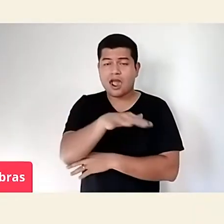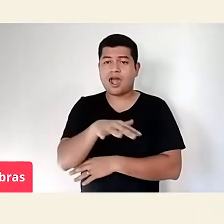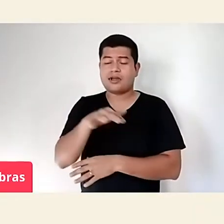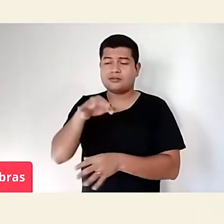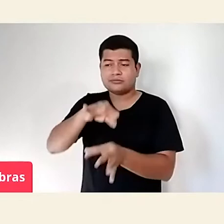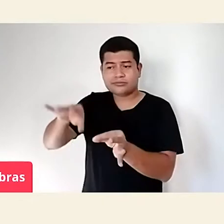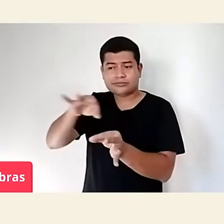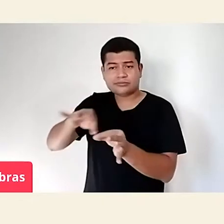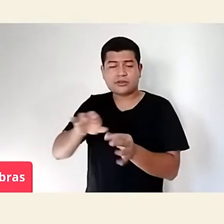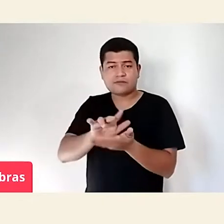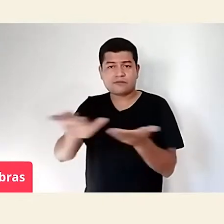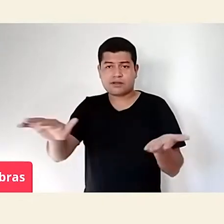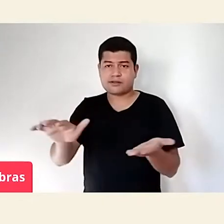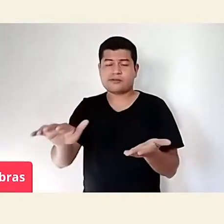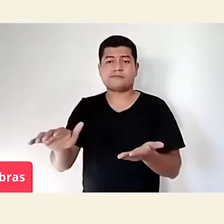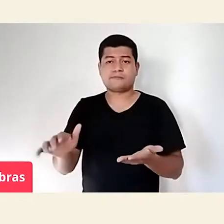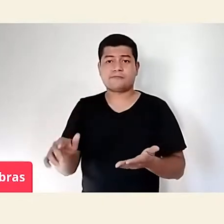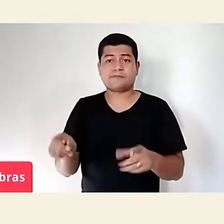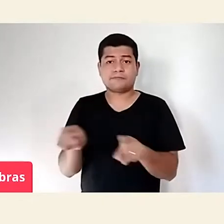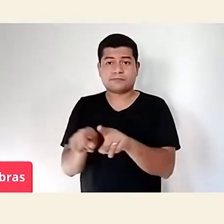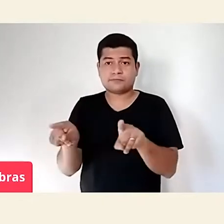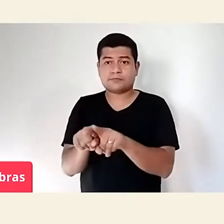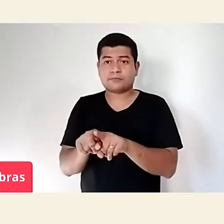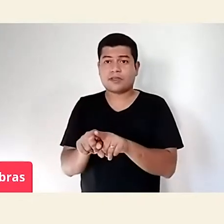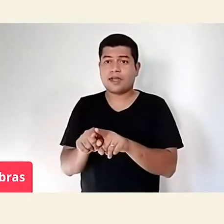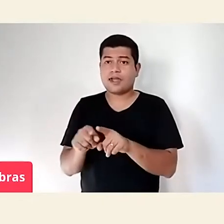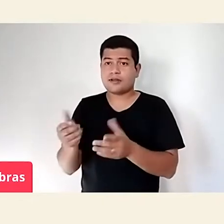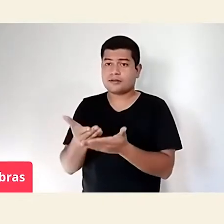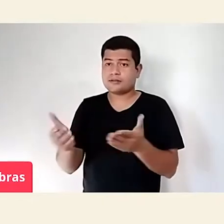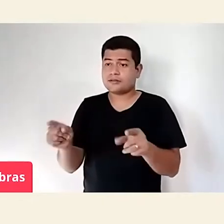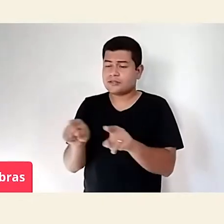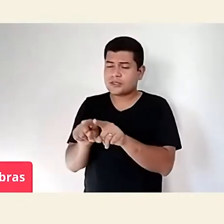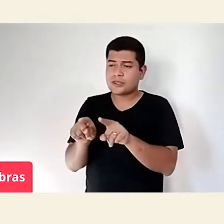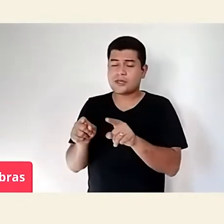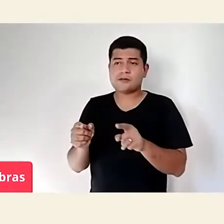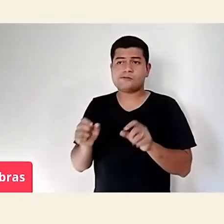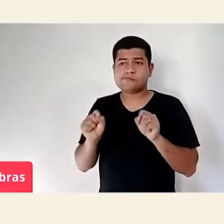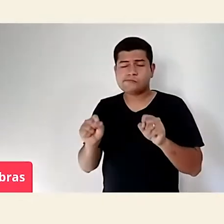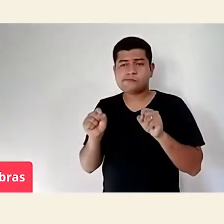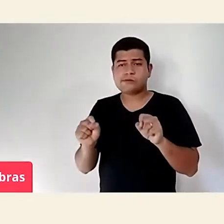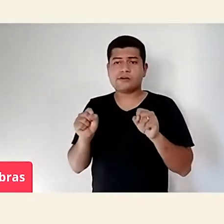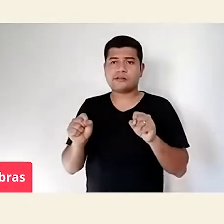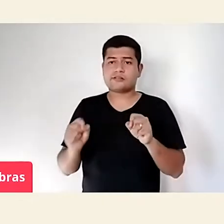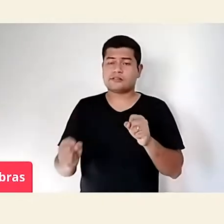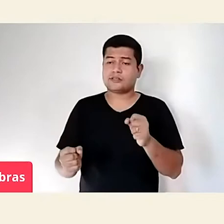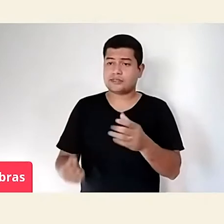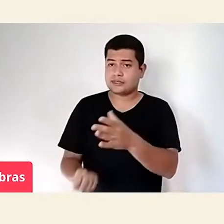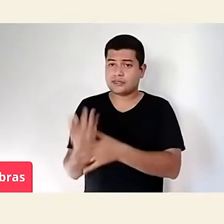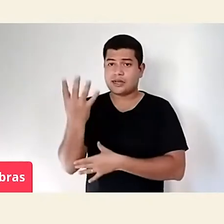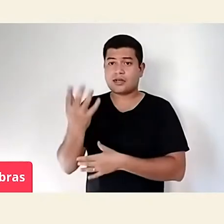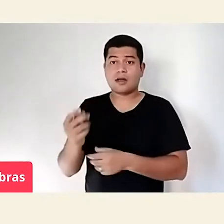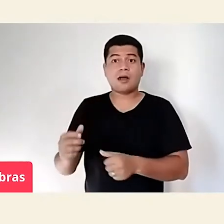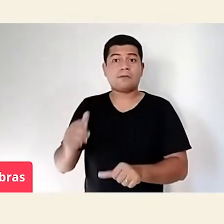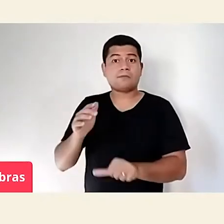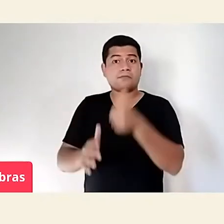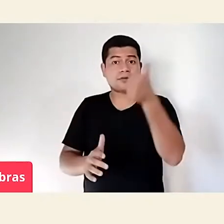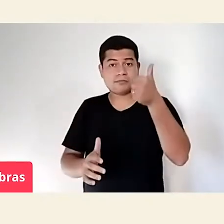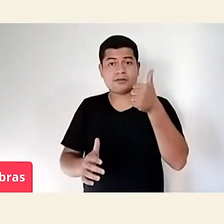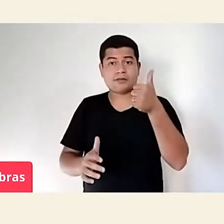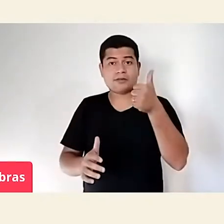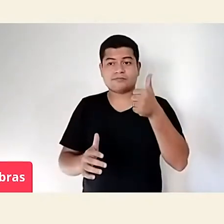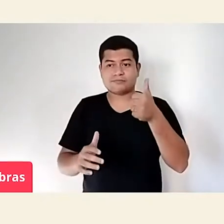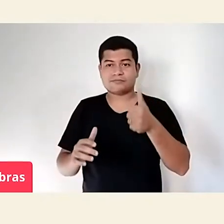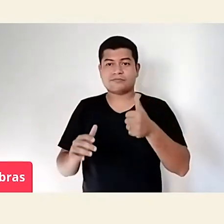entre os dias 19 de abril e 23 de maio, de forma virtual e gratuita, e tem o objetivo de despertar o